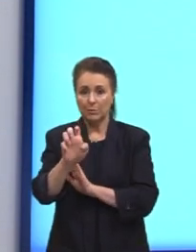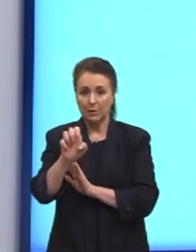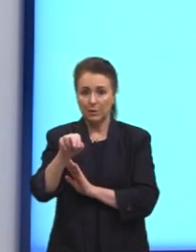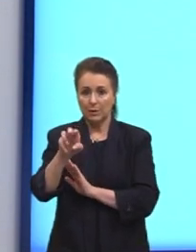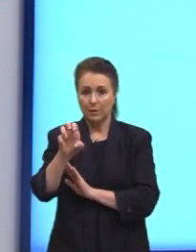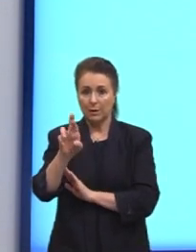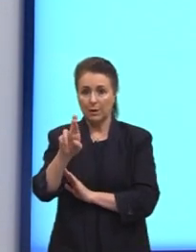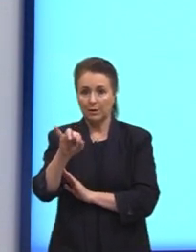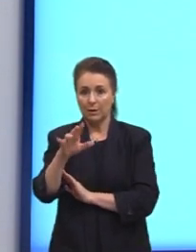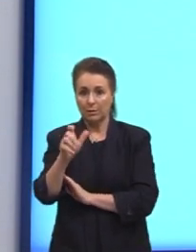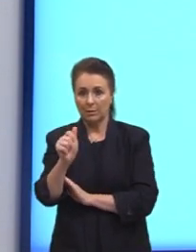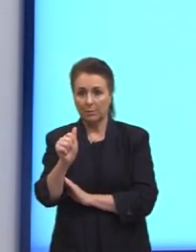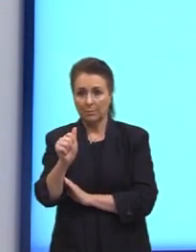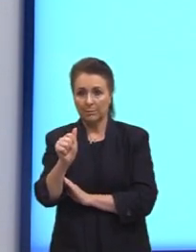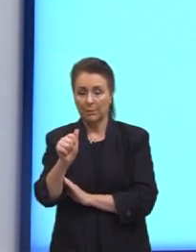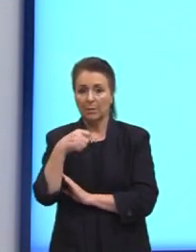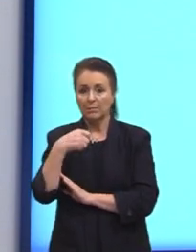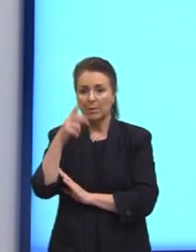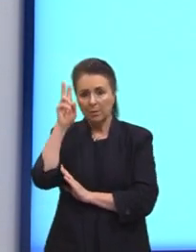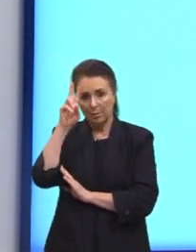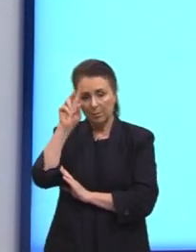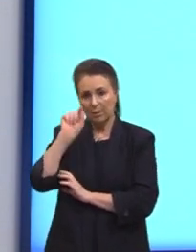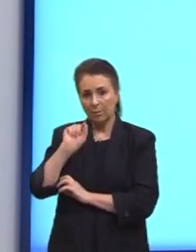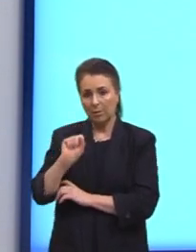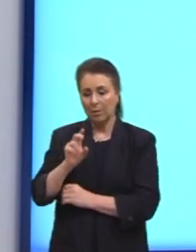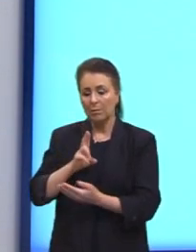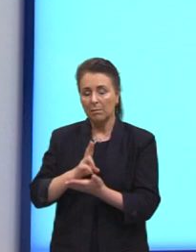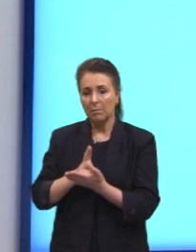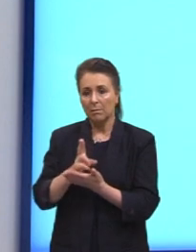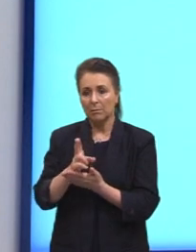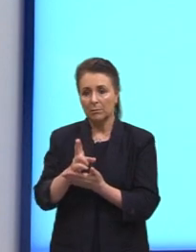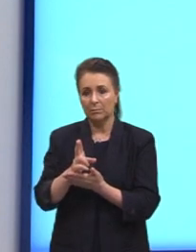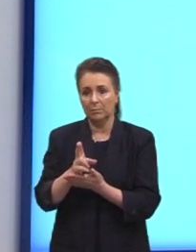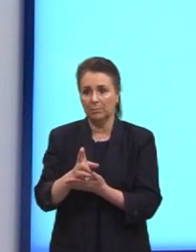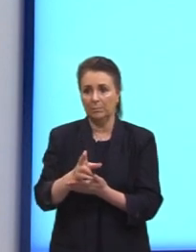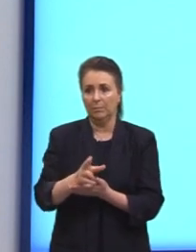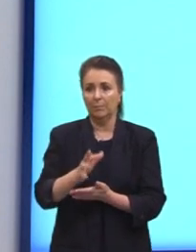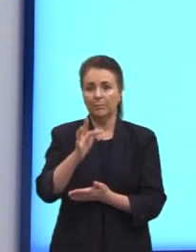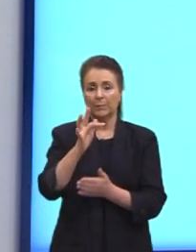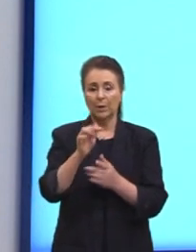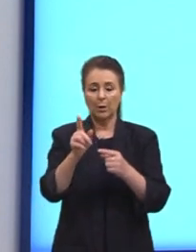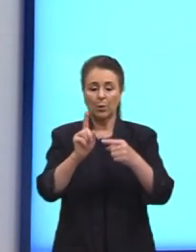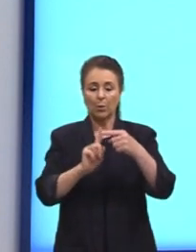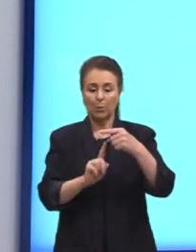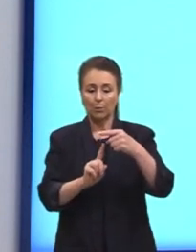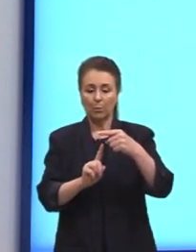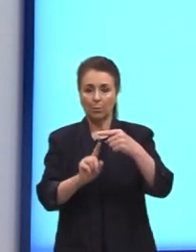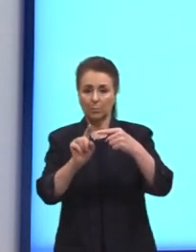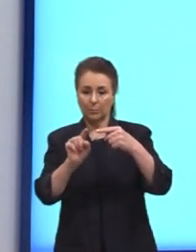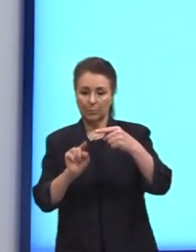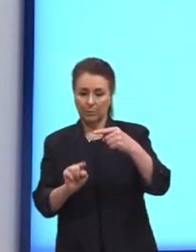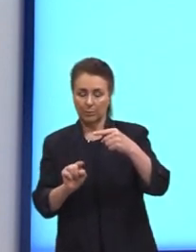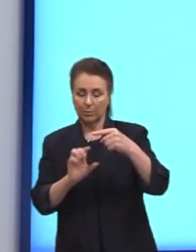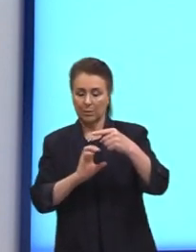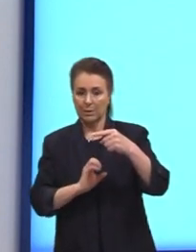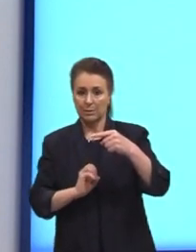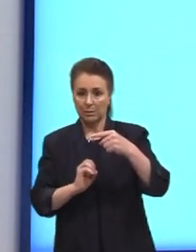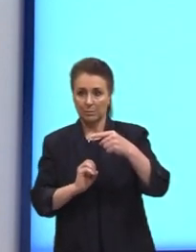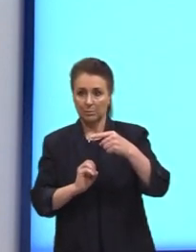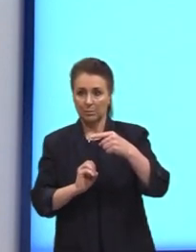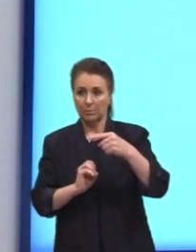que nós precisamos lembrar, gente? Sempre, fatorial de 1 e fatorial de 0,